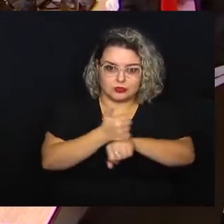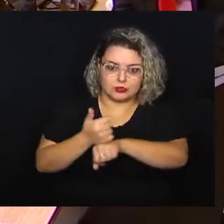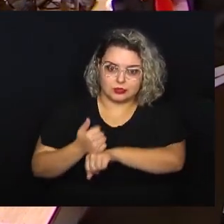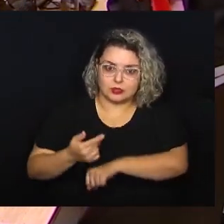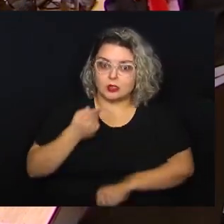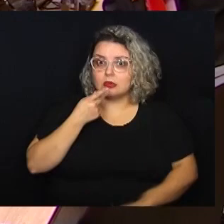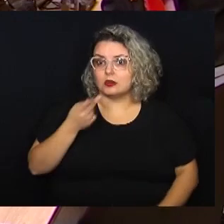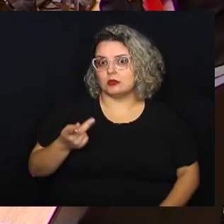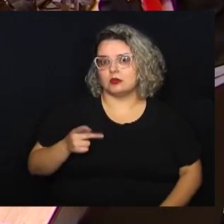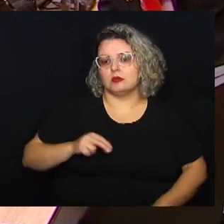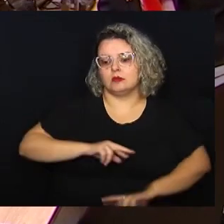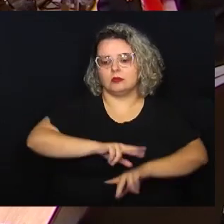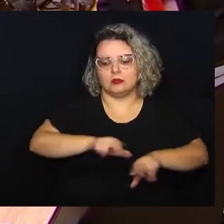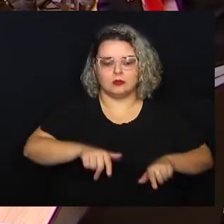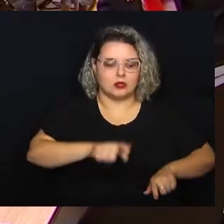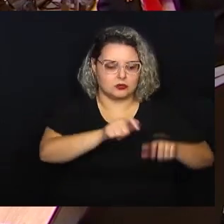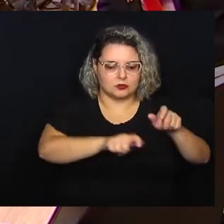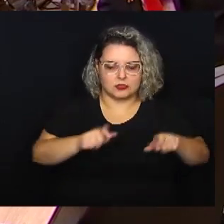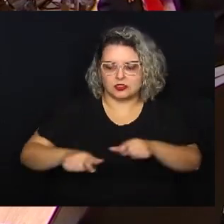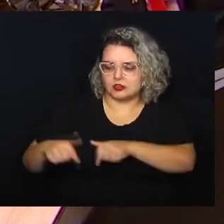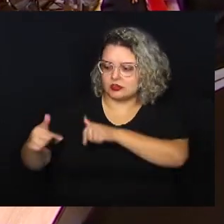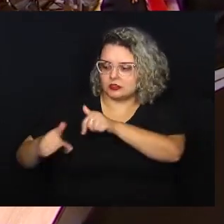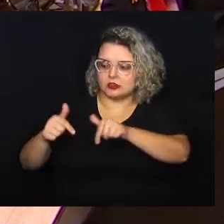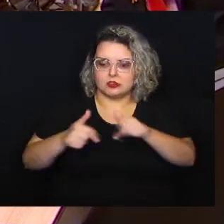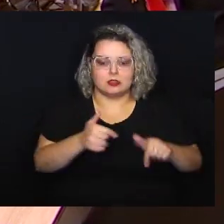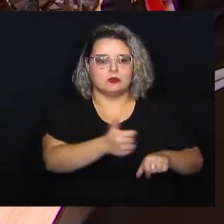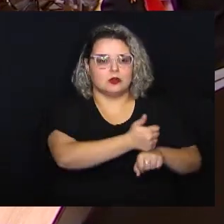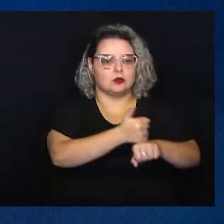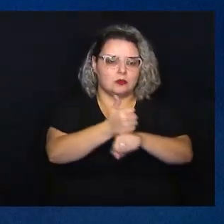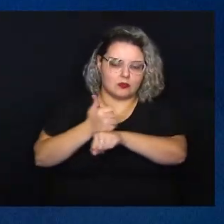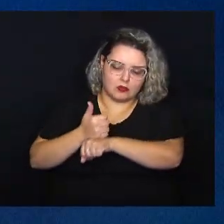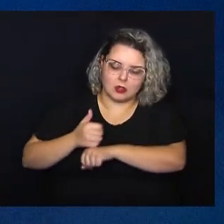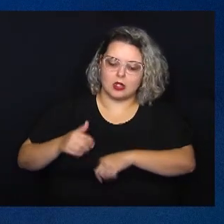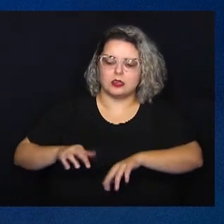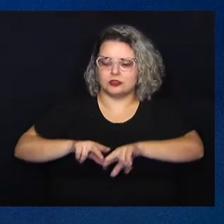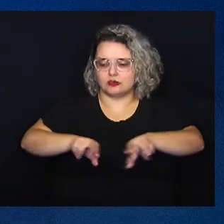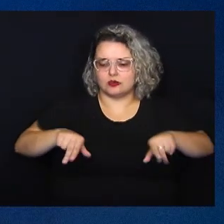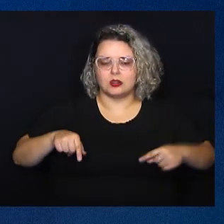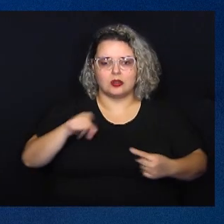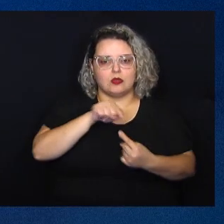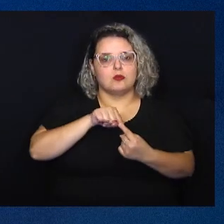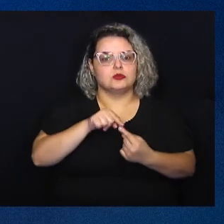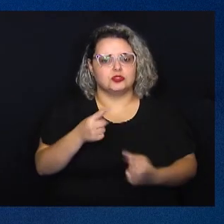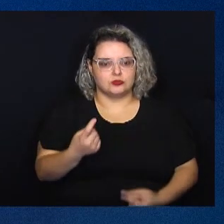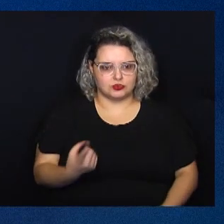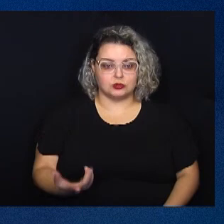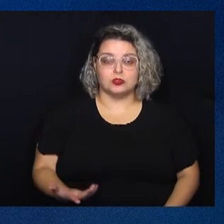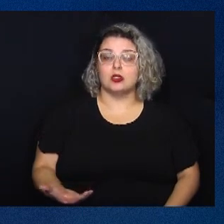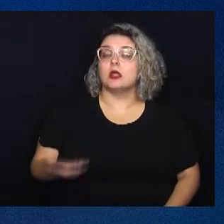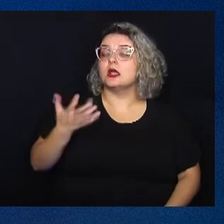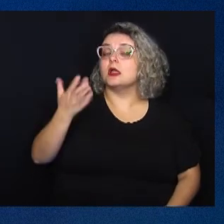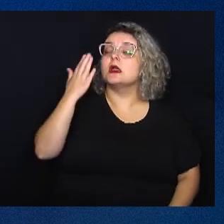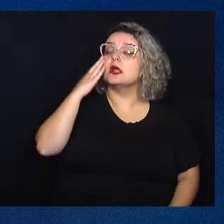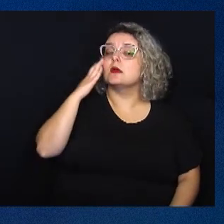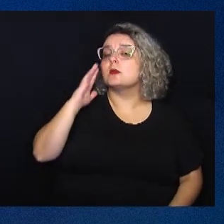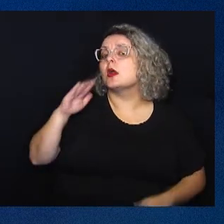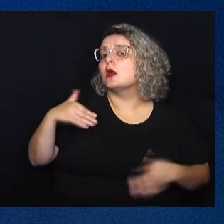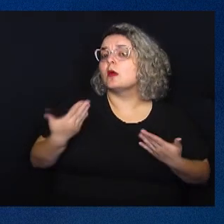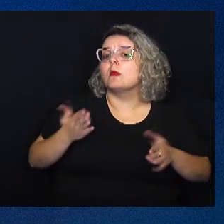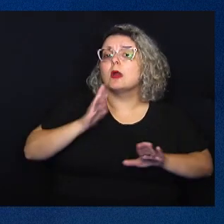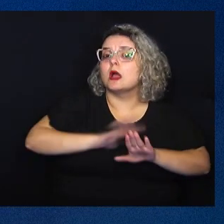eu falo que é o multidisciplinar, são várias pessoas trabalhando no mesmo objetivo. Além disso, o parlamentar quer saber quais medidas